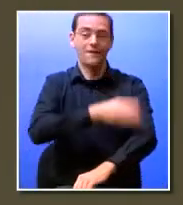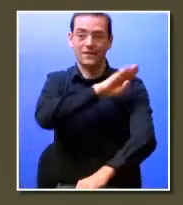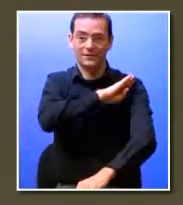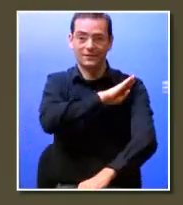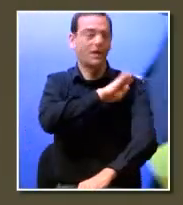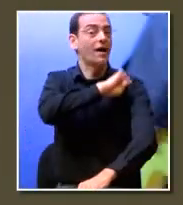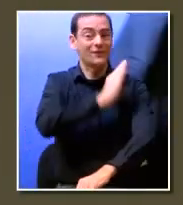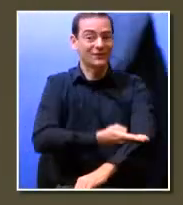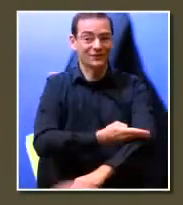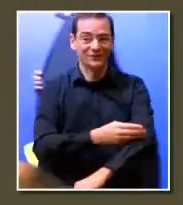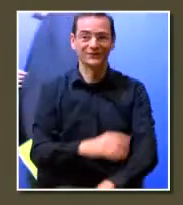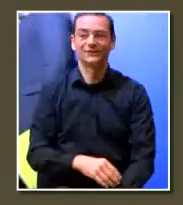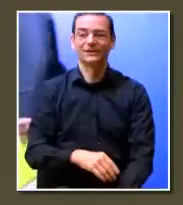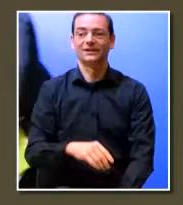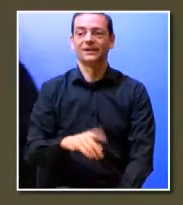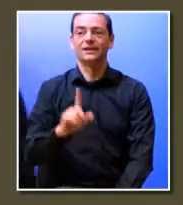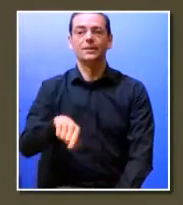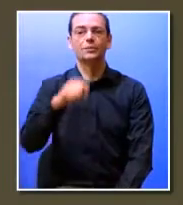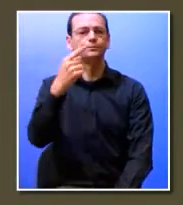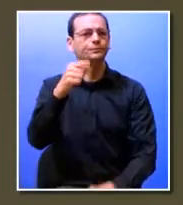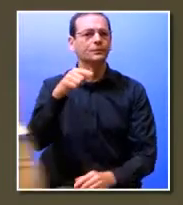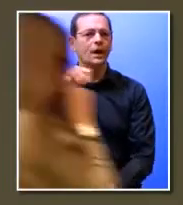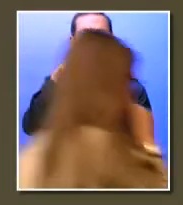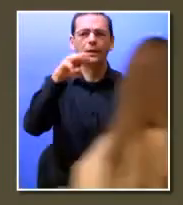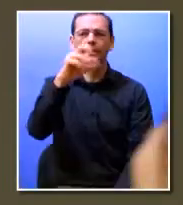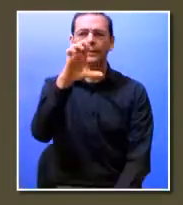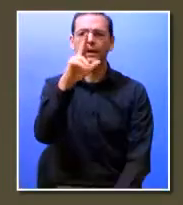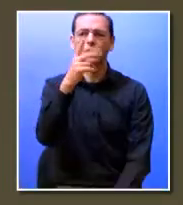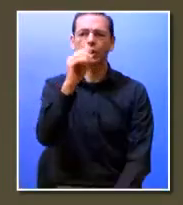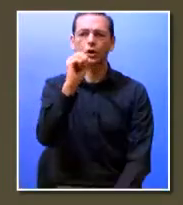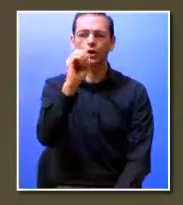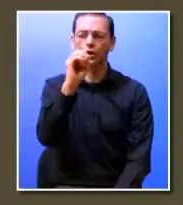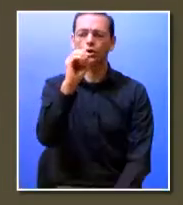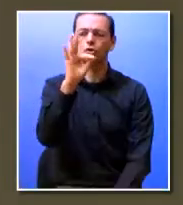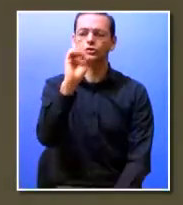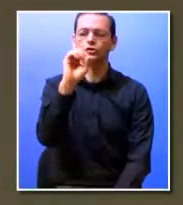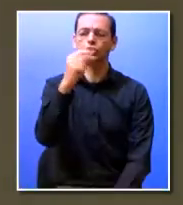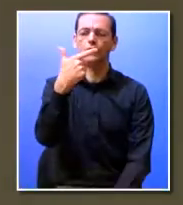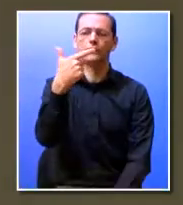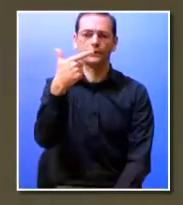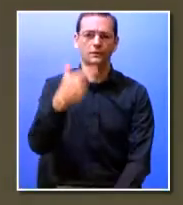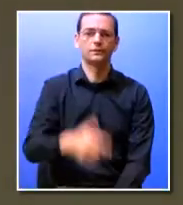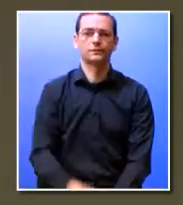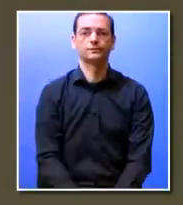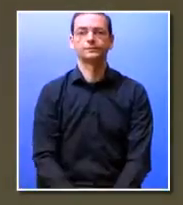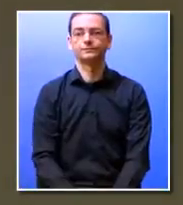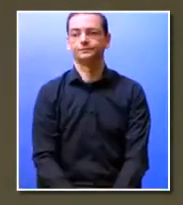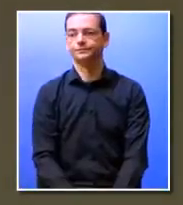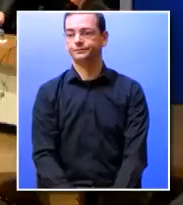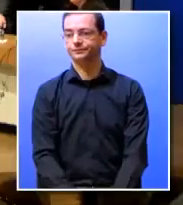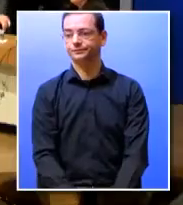Calado da Microsoft. Professora Sílvia Silva, a palavra agora é sua, faz favor.